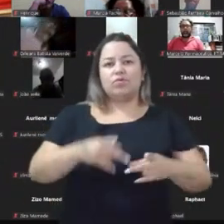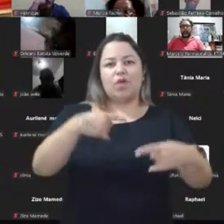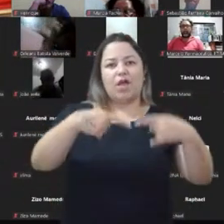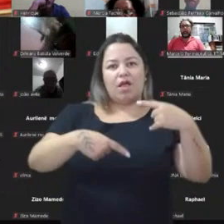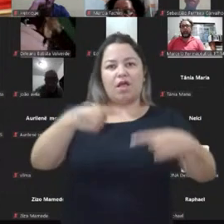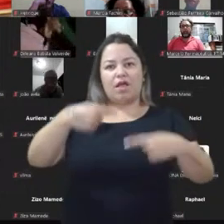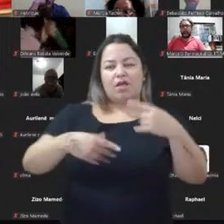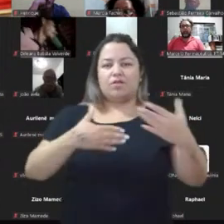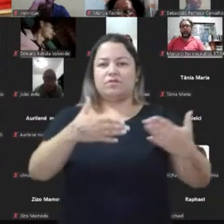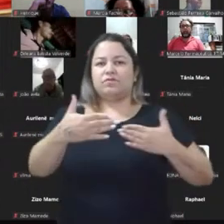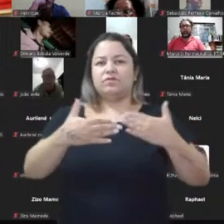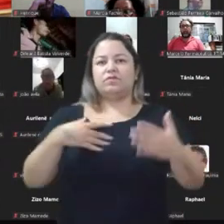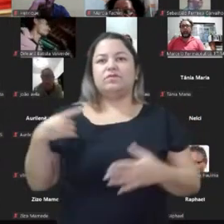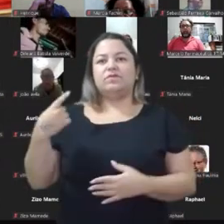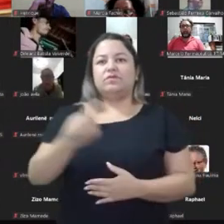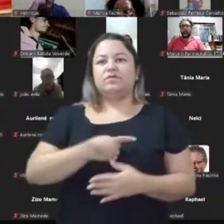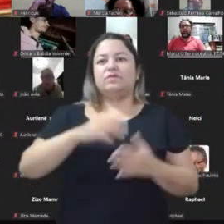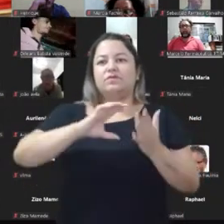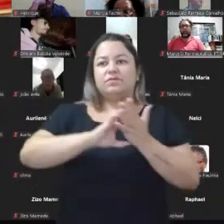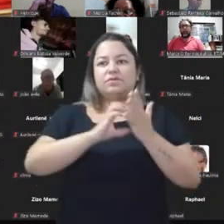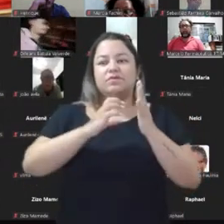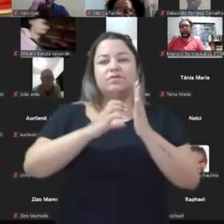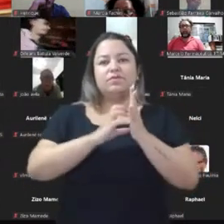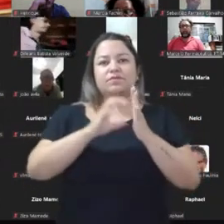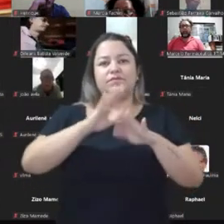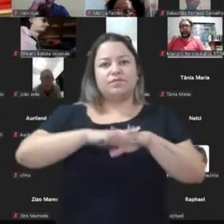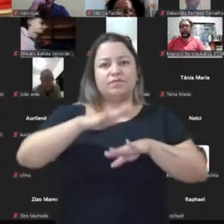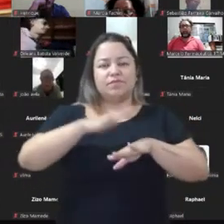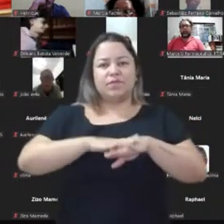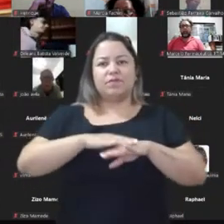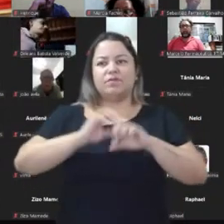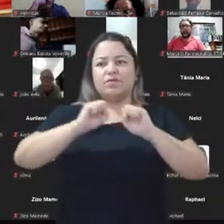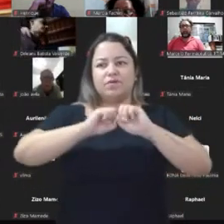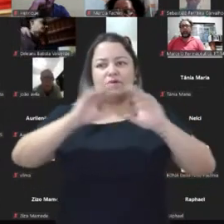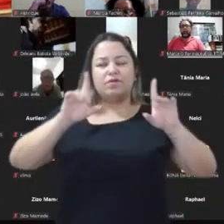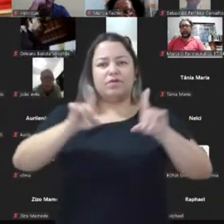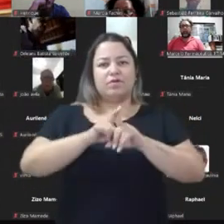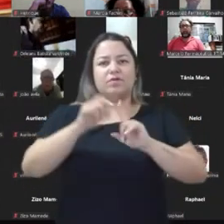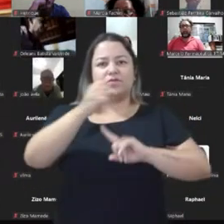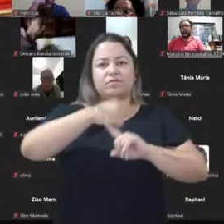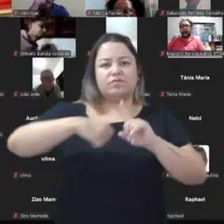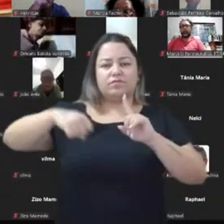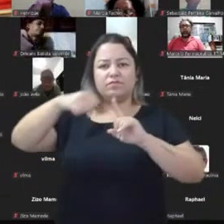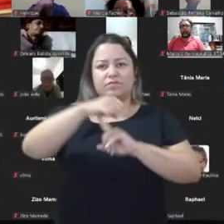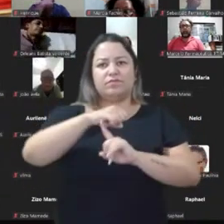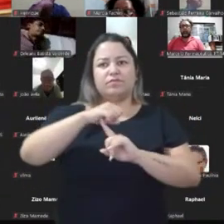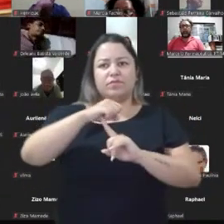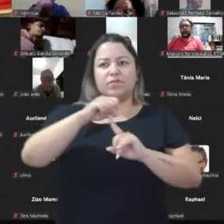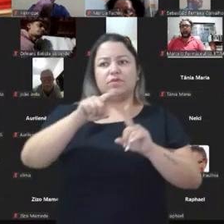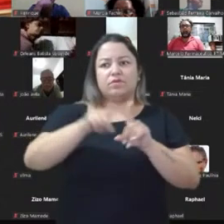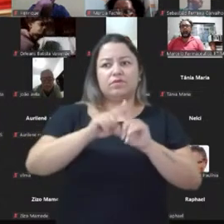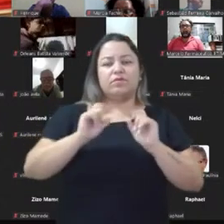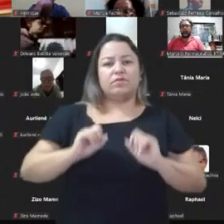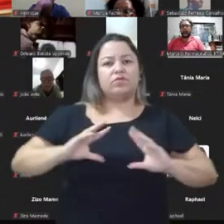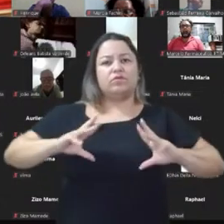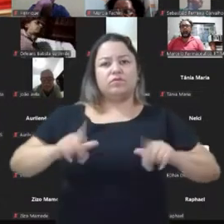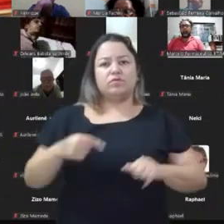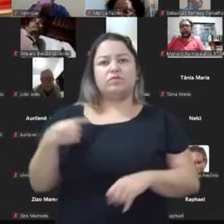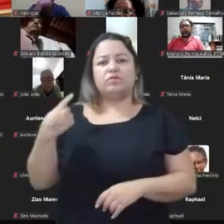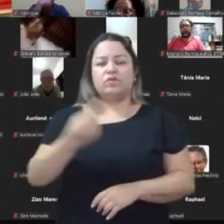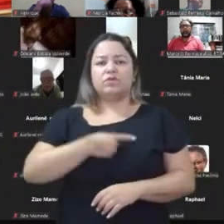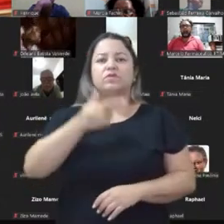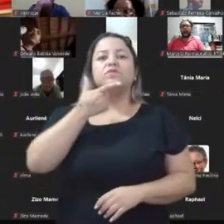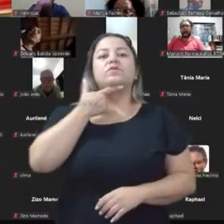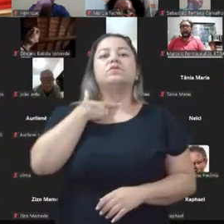para fazer com que o nosso partido seja mais útil à sociedade e construa a sociedade que todos nós desejamos,